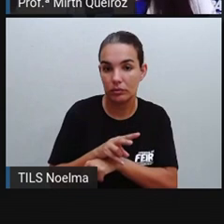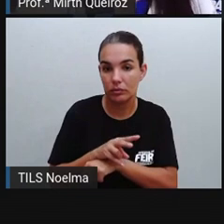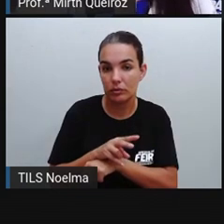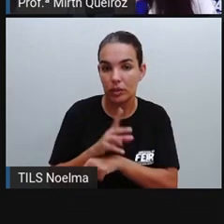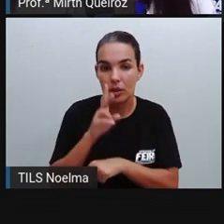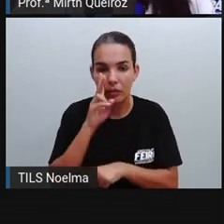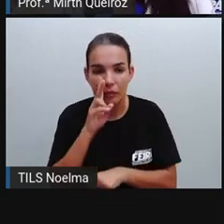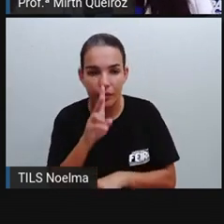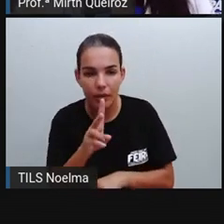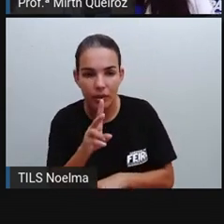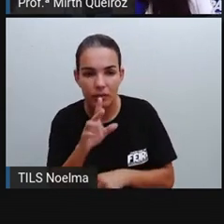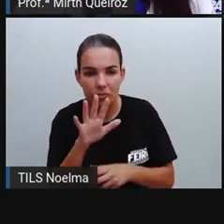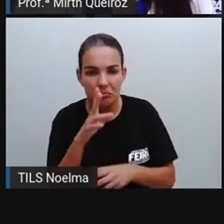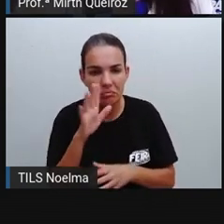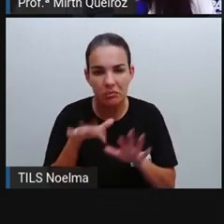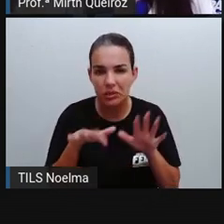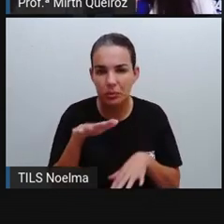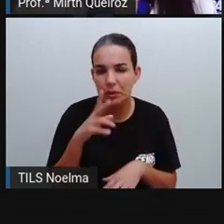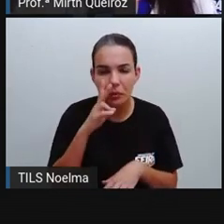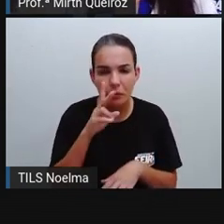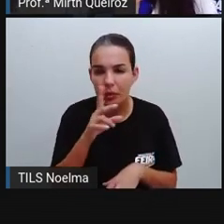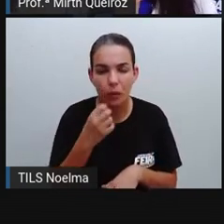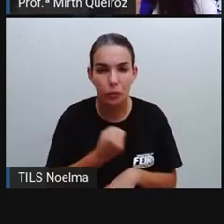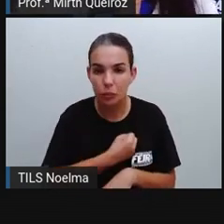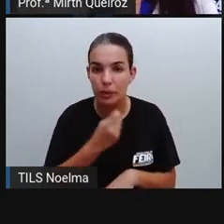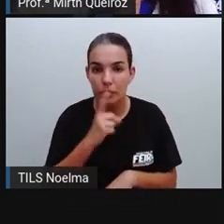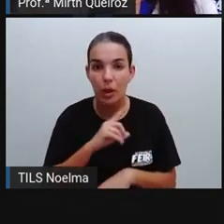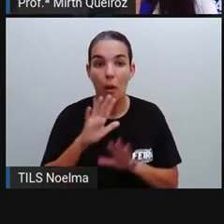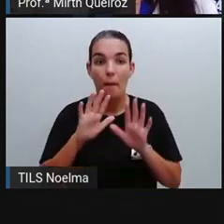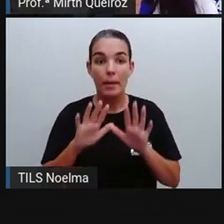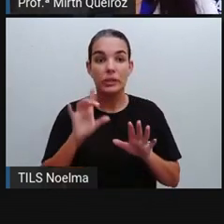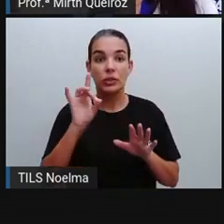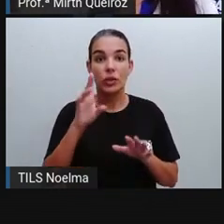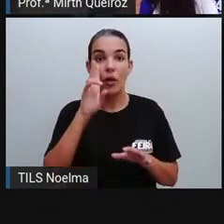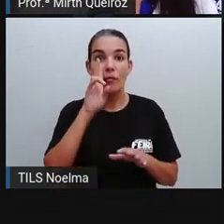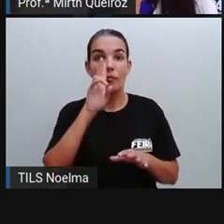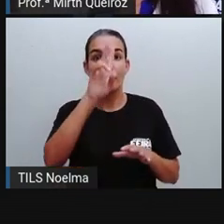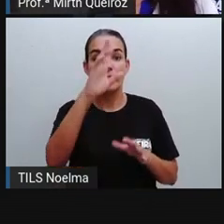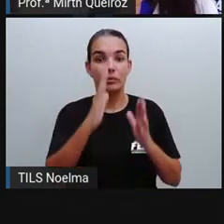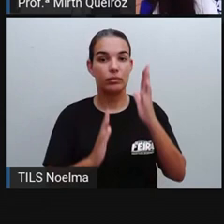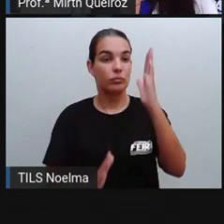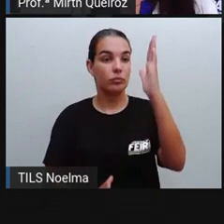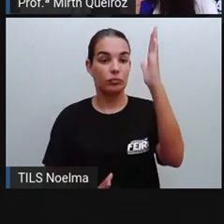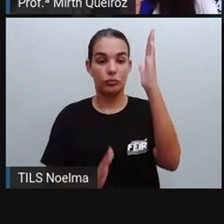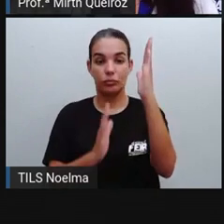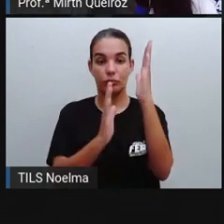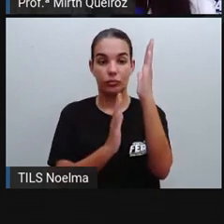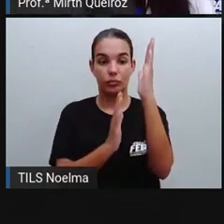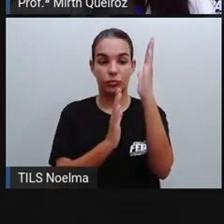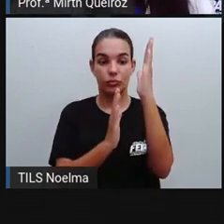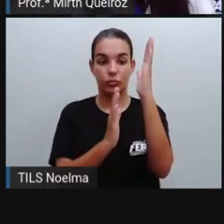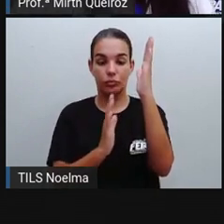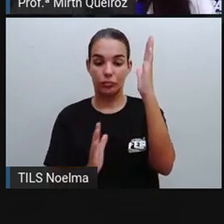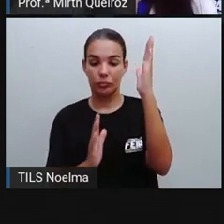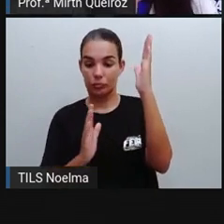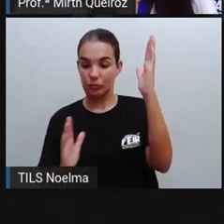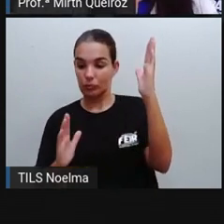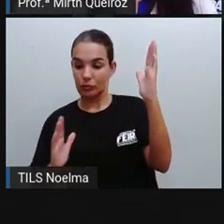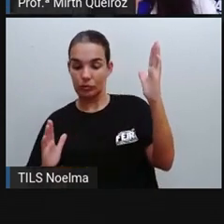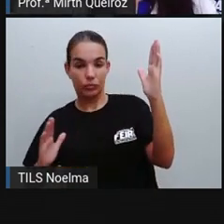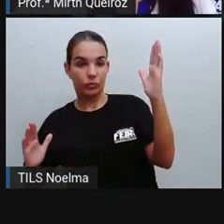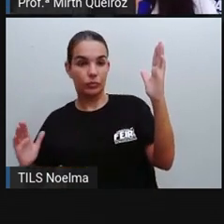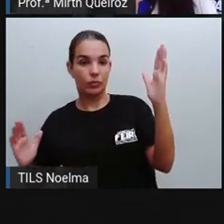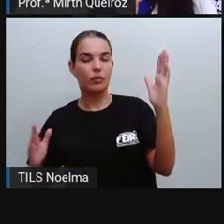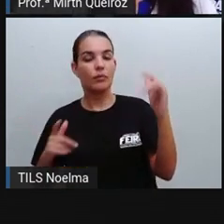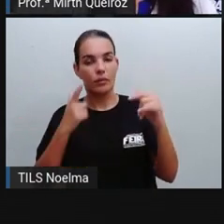identificar qual é o número, a quantidade, só analisando as barrinhas aí dá pra gente saber. Aquela que estiver mais alta é o que